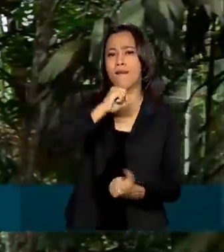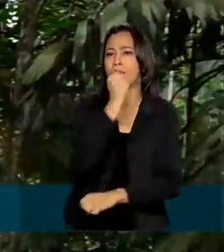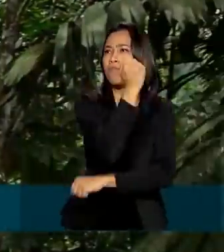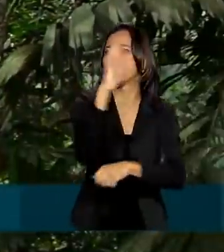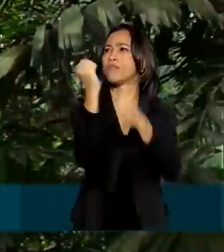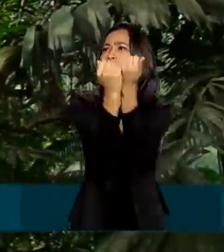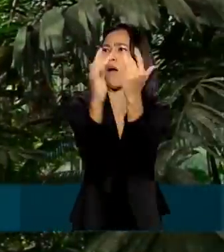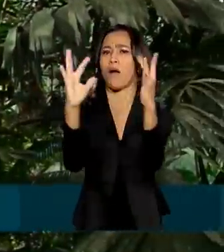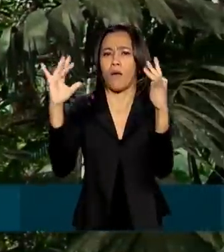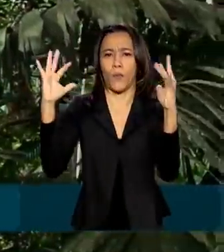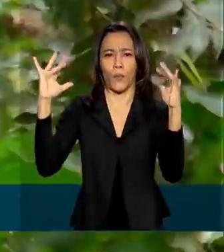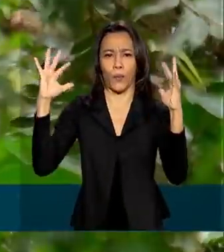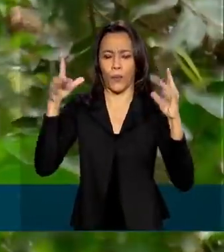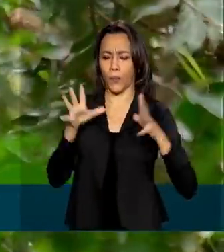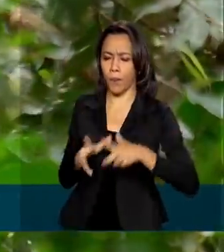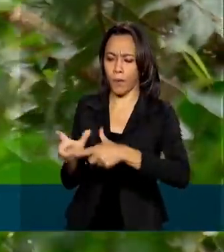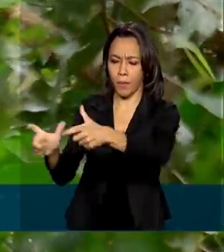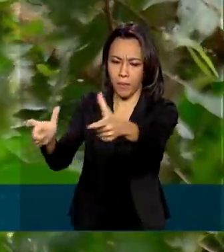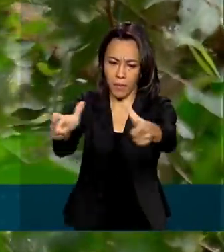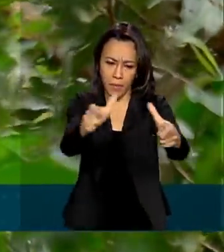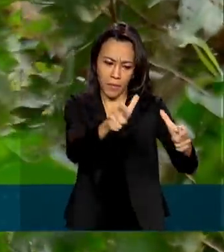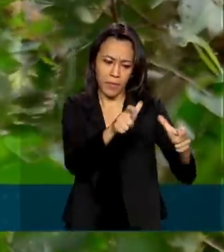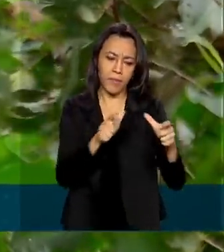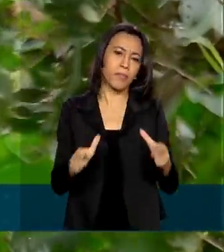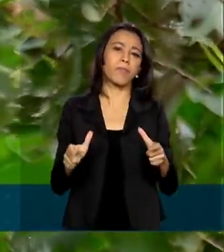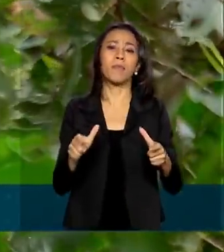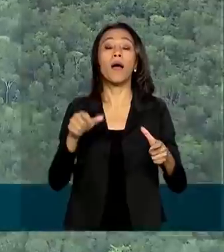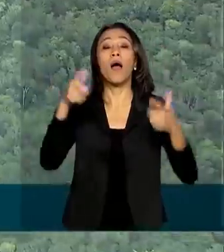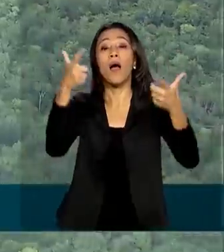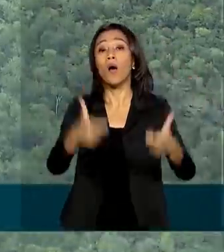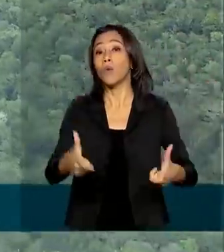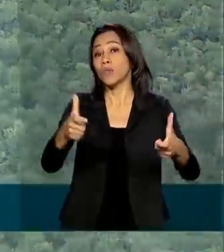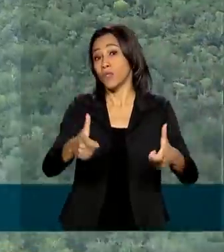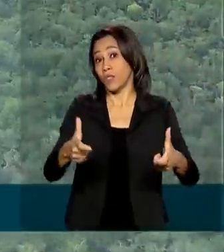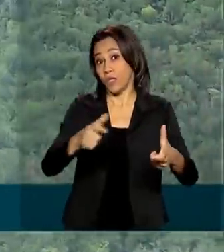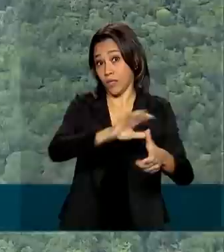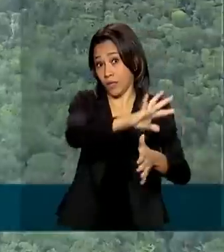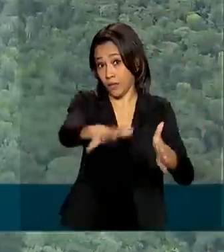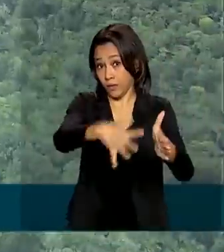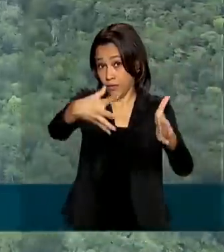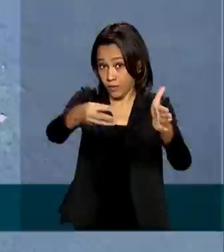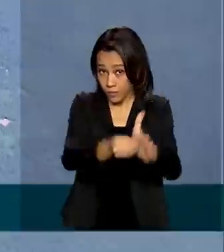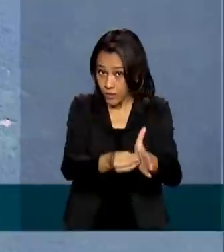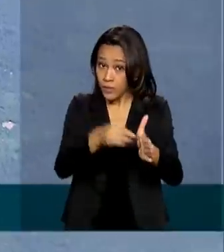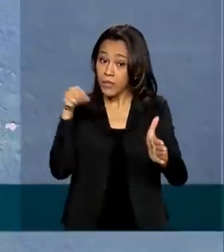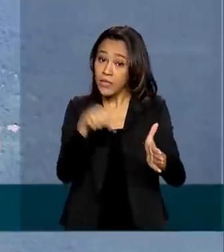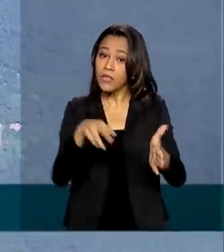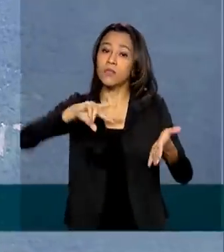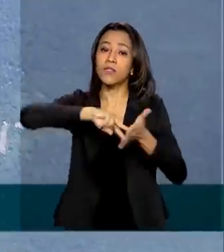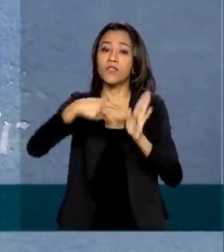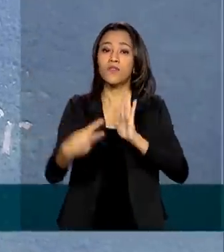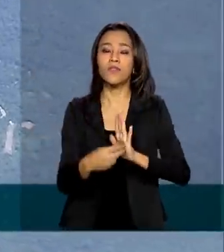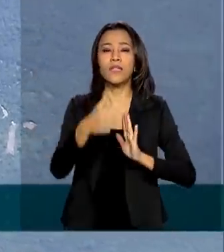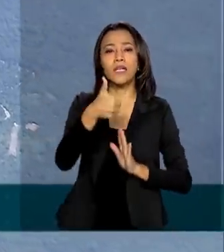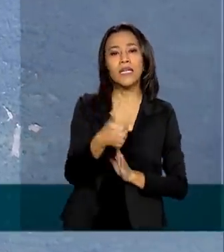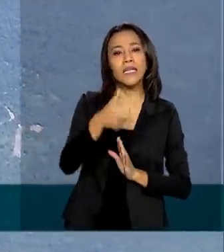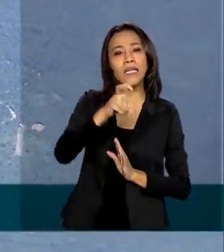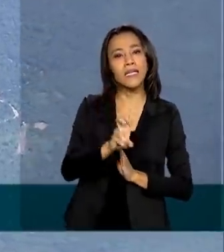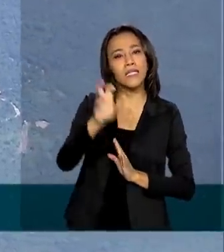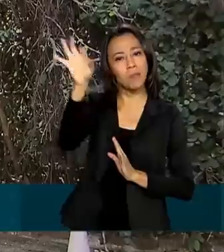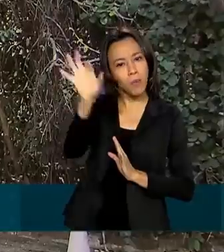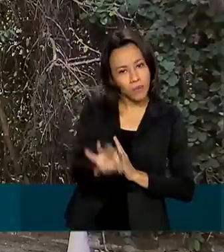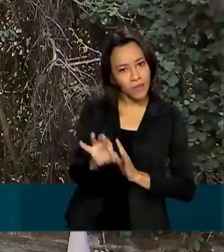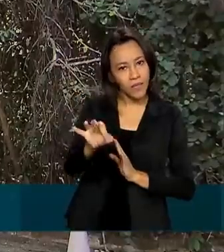132 unidades de conservação ambiental na Amazônia. Essas unidades representam 15% do território